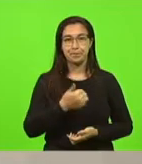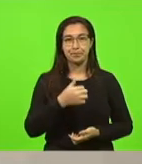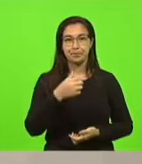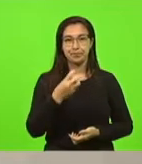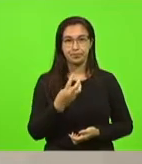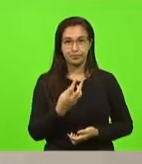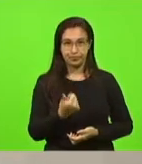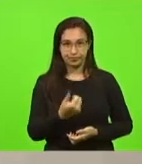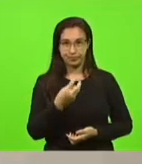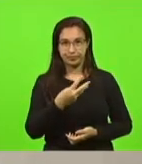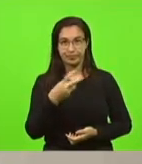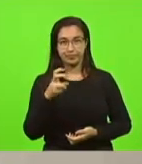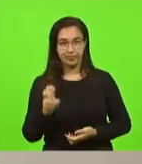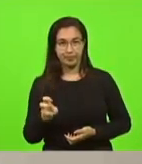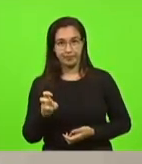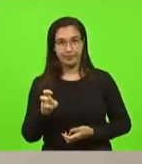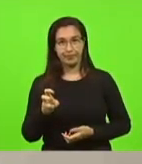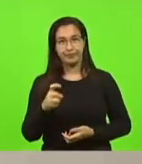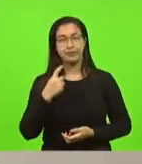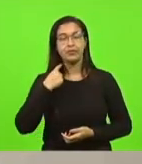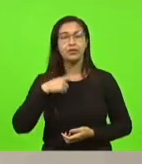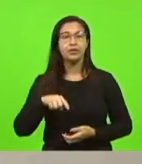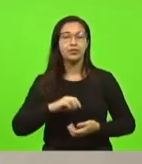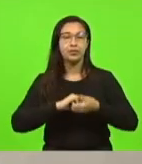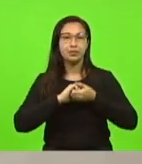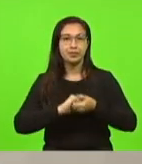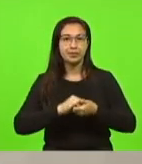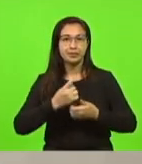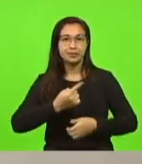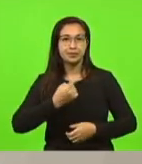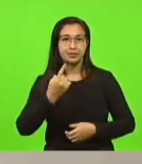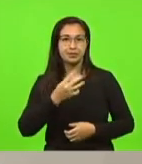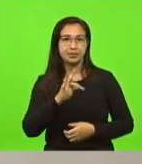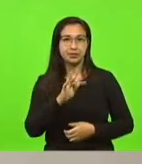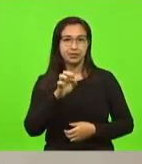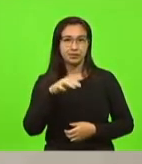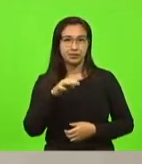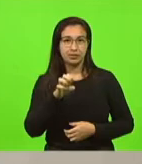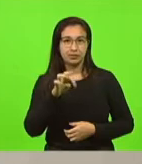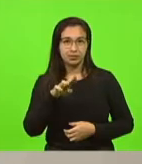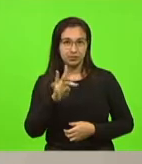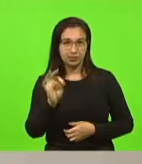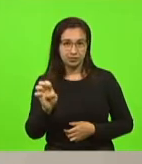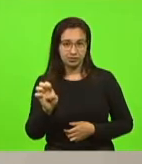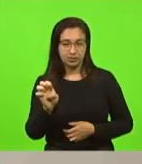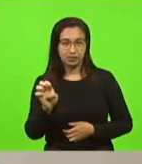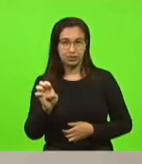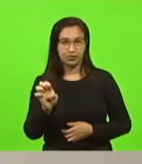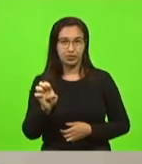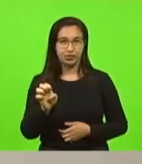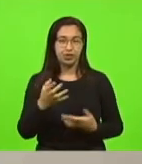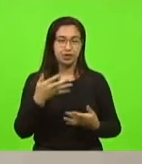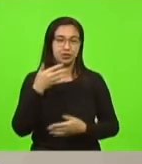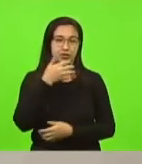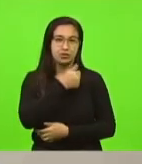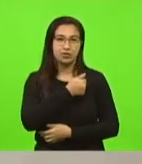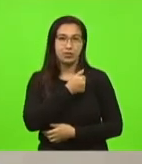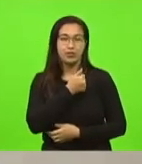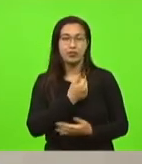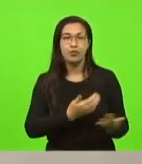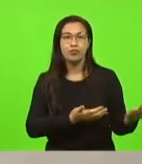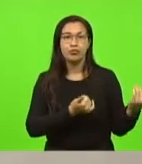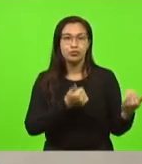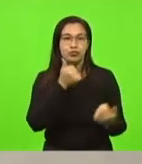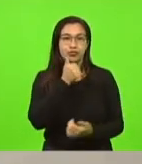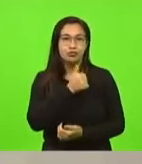deputado Silvio Drevec, cumprimentando o primeiro-tenente André Pereira Caniver, pelo salvamento de uma jovem que estava